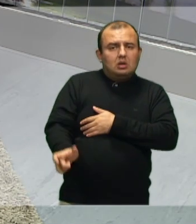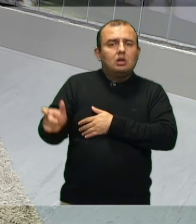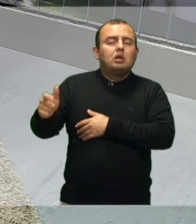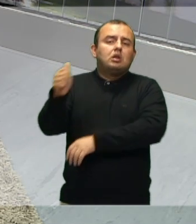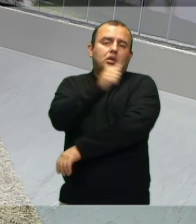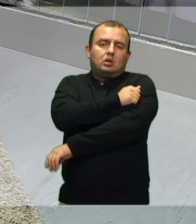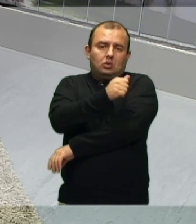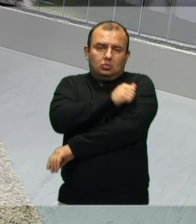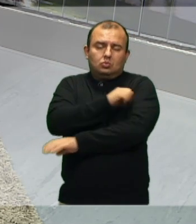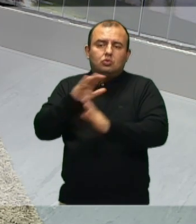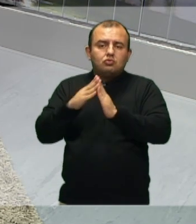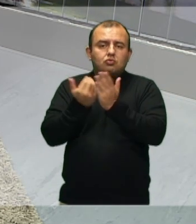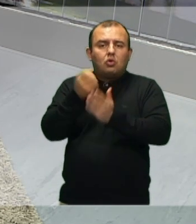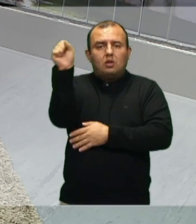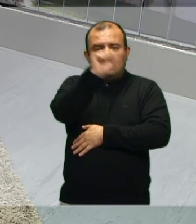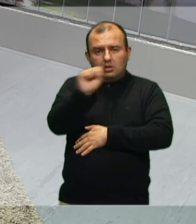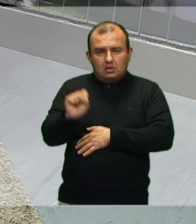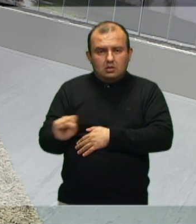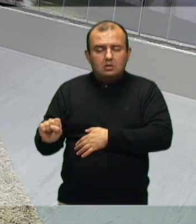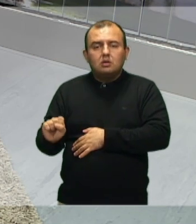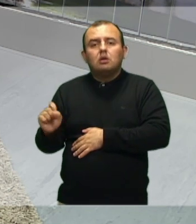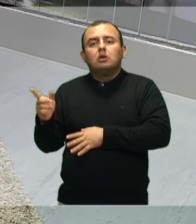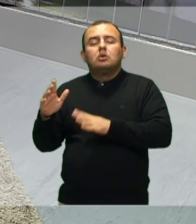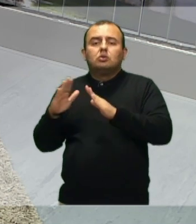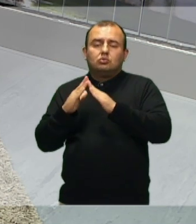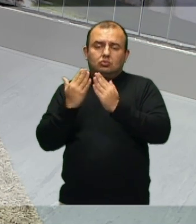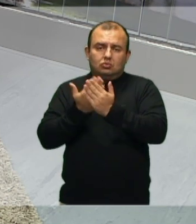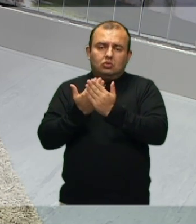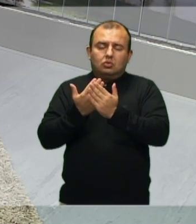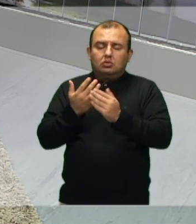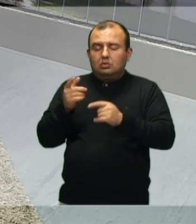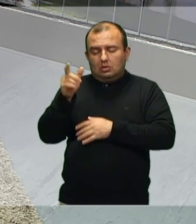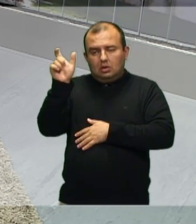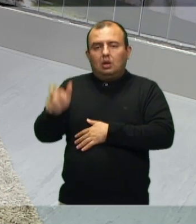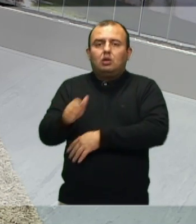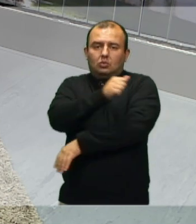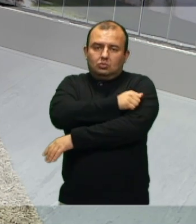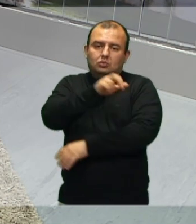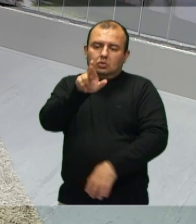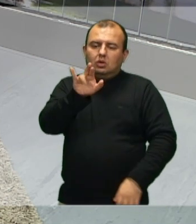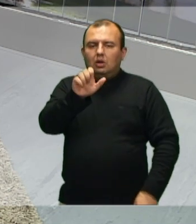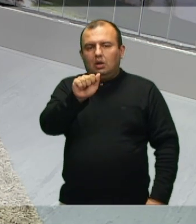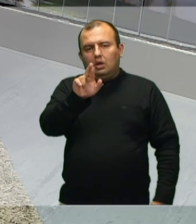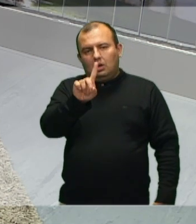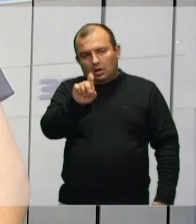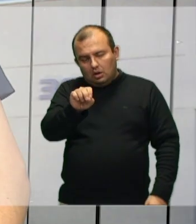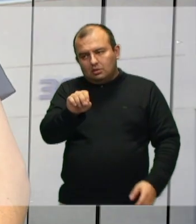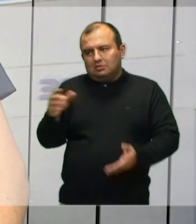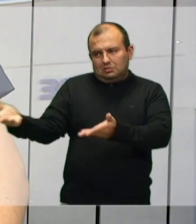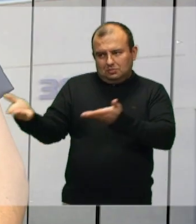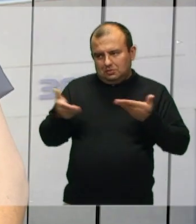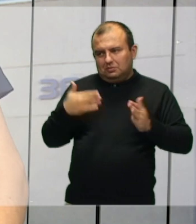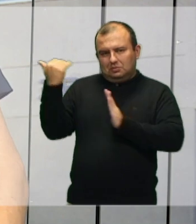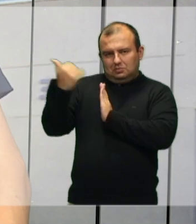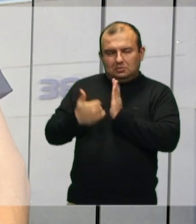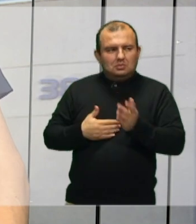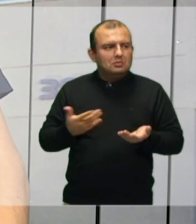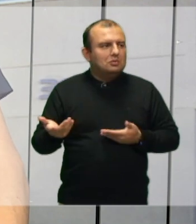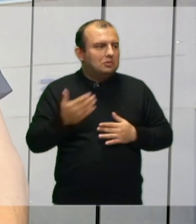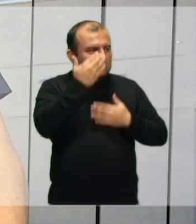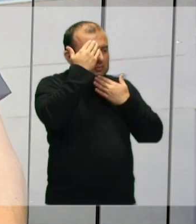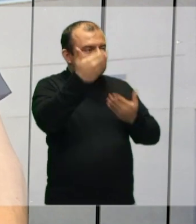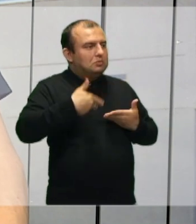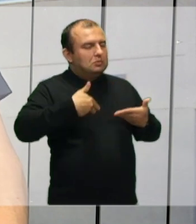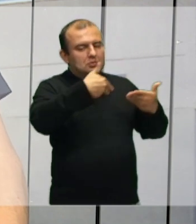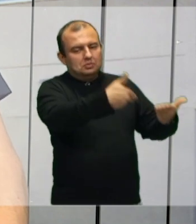aluno do Colégio Salesiano, Ricardo Macedo. Olá, Ricardo, seja bem-vindo ao programa. Olá, agradeço muito o